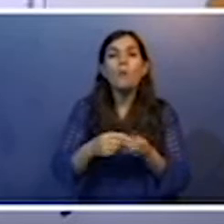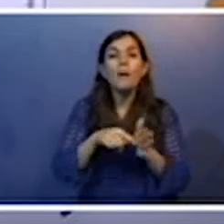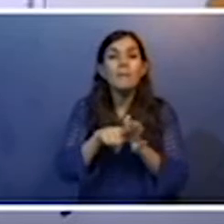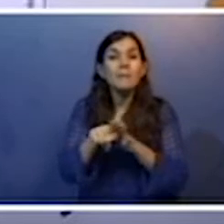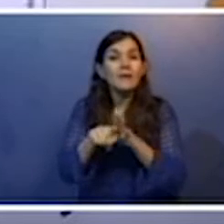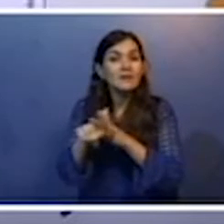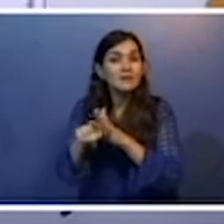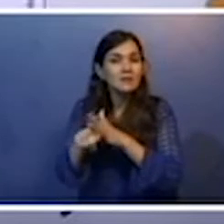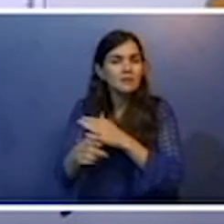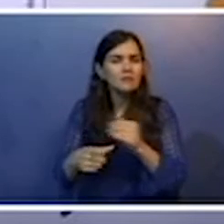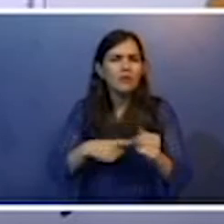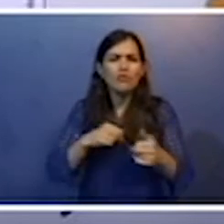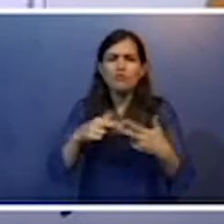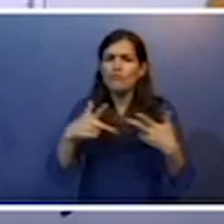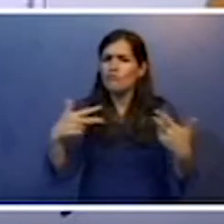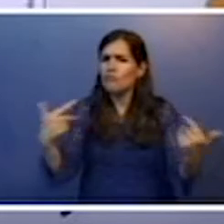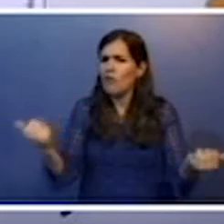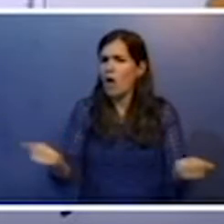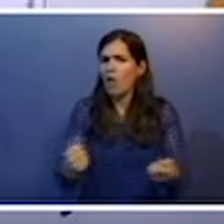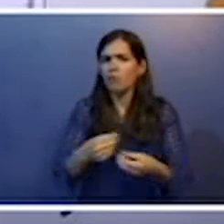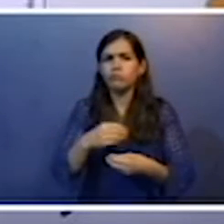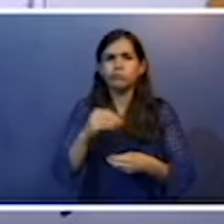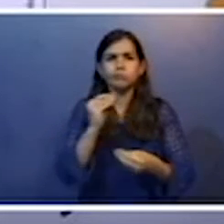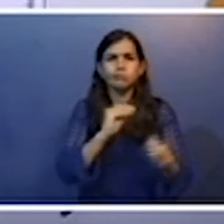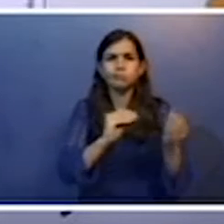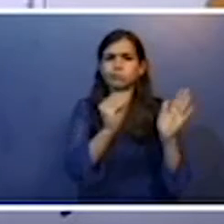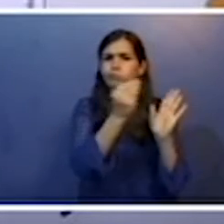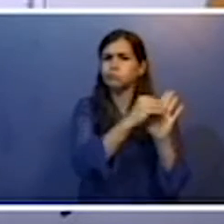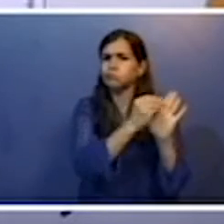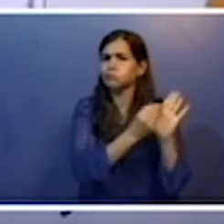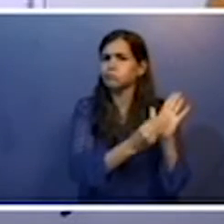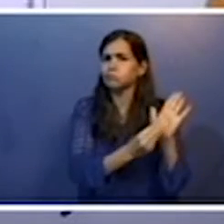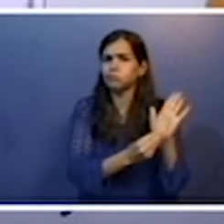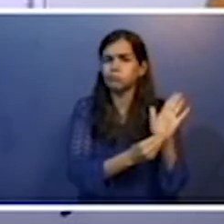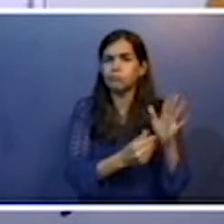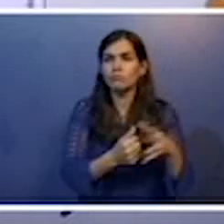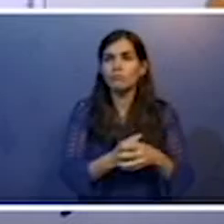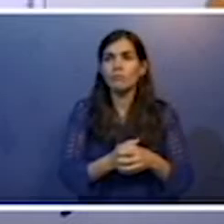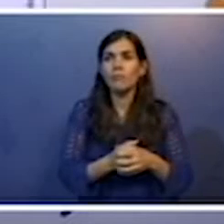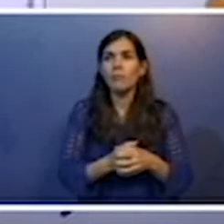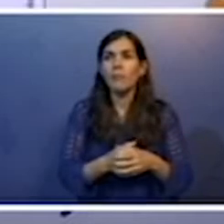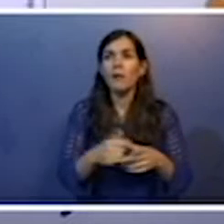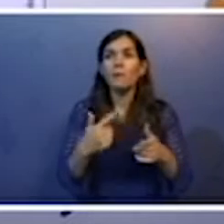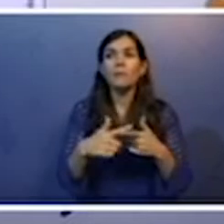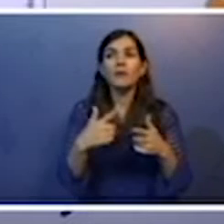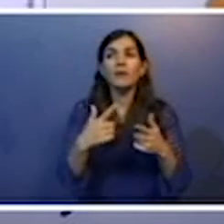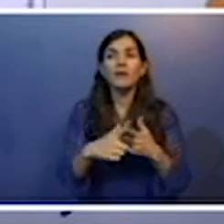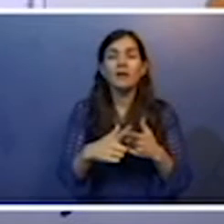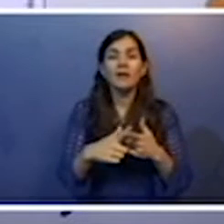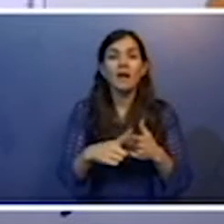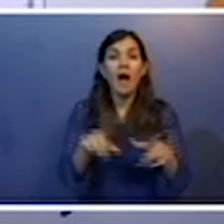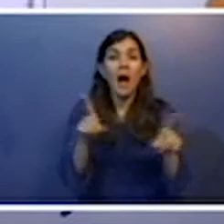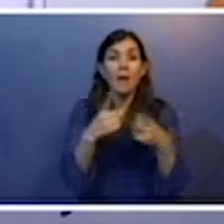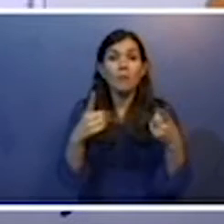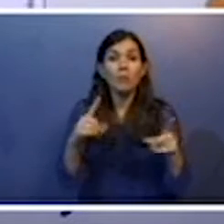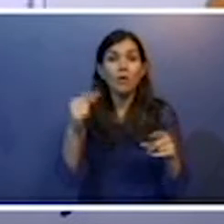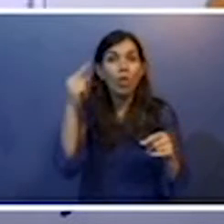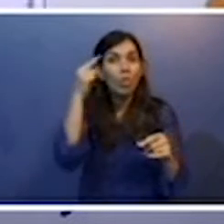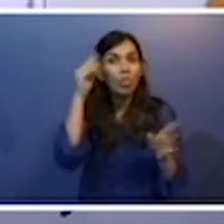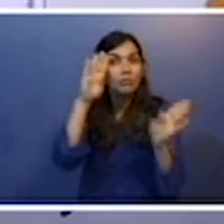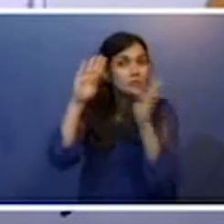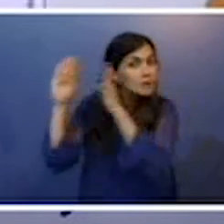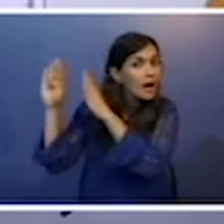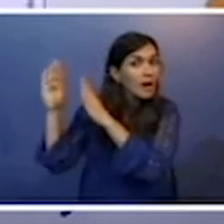bastante assunto. E olha esse que interessante, ó. Por que algumas músicas não saem da nossa cabeça?